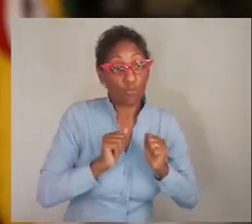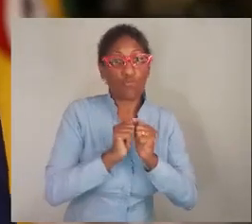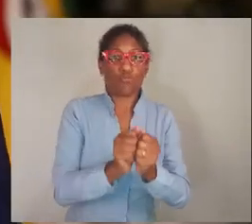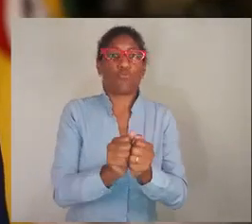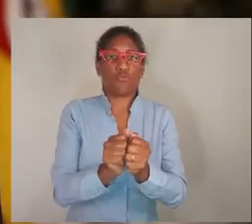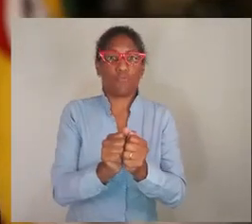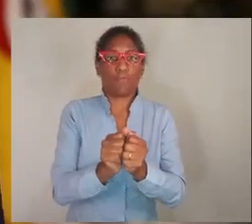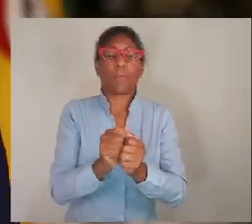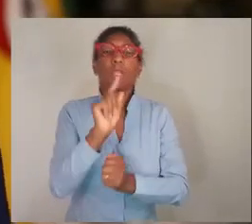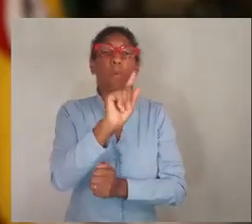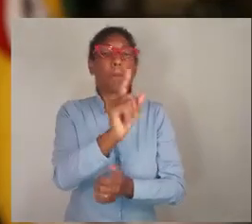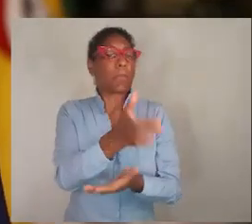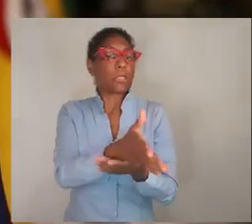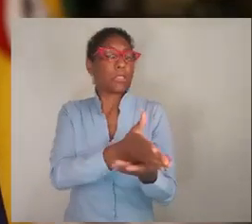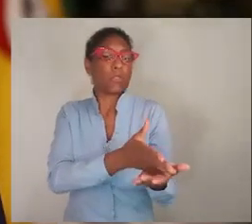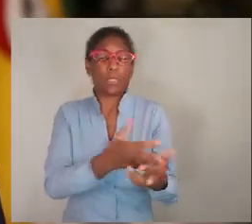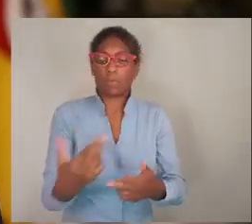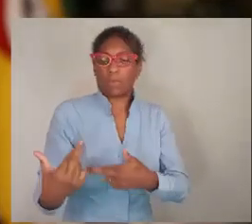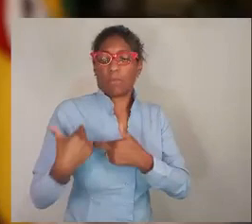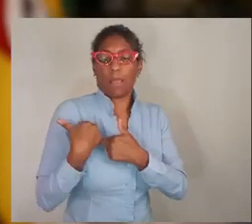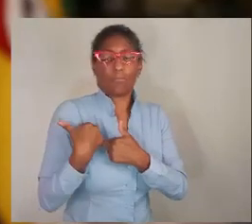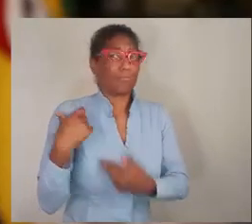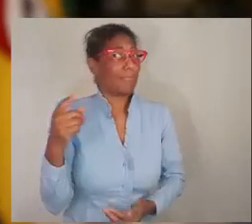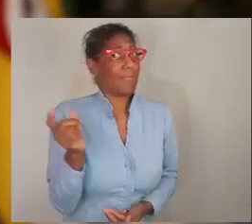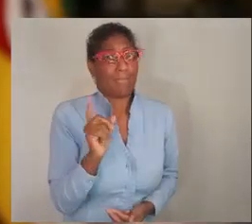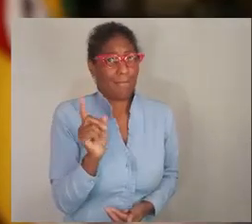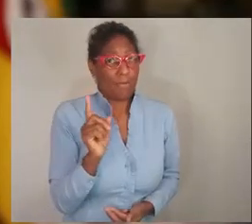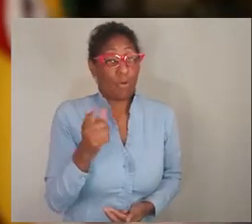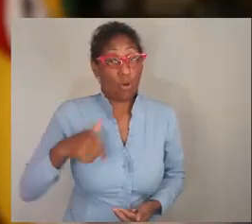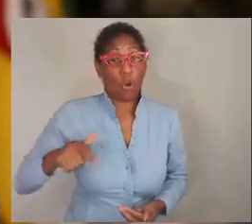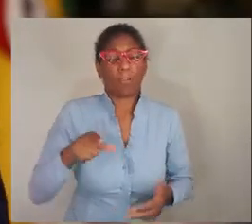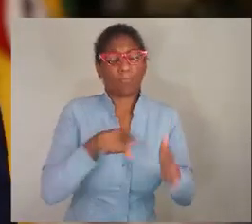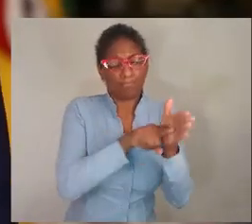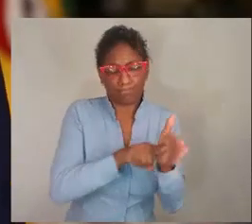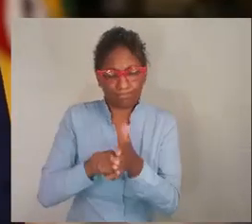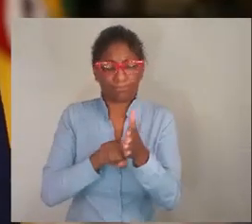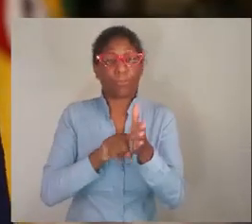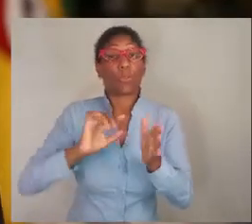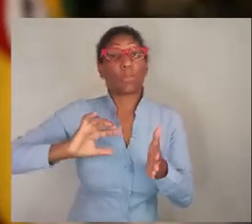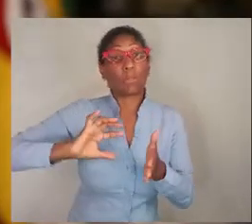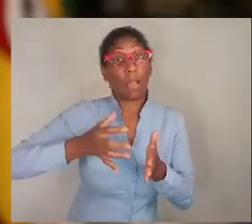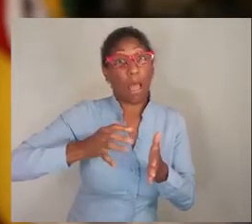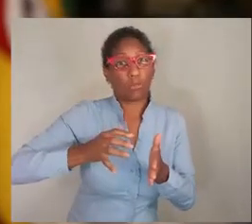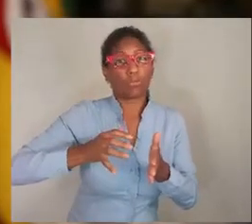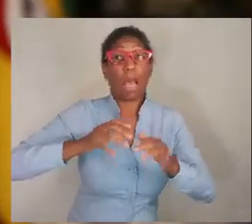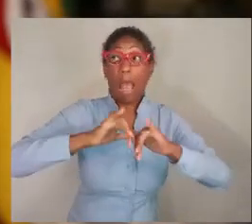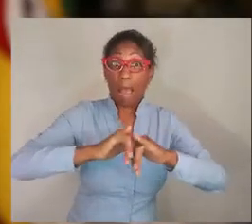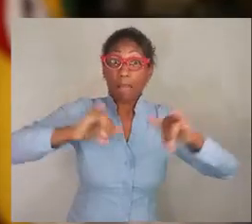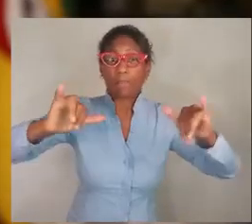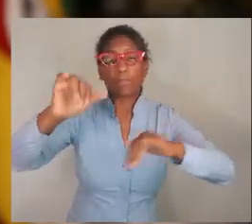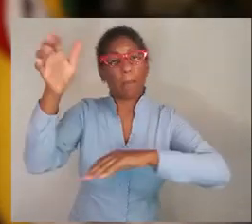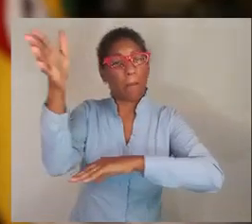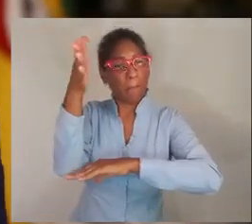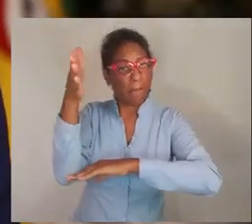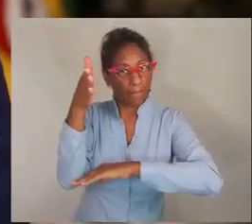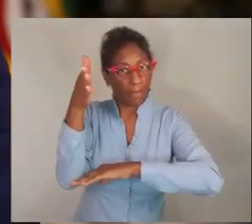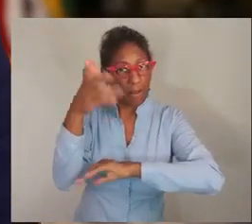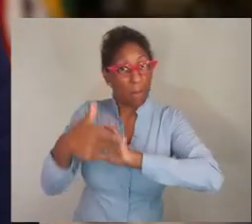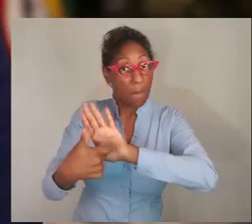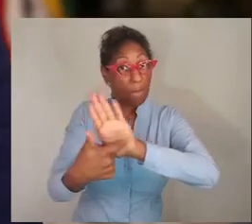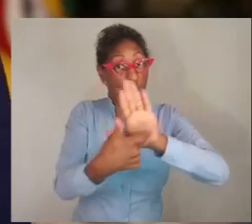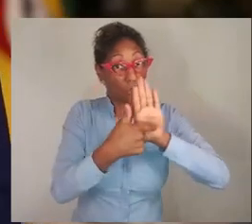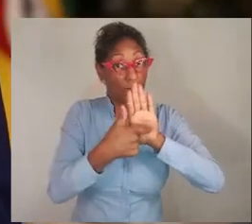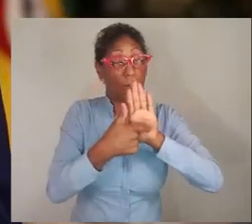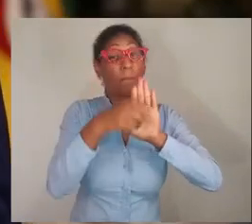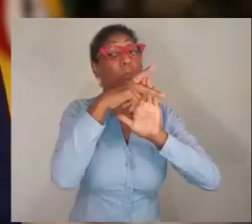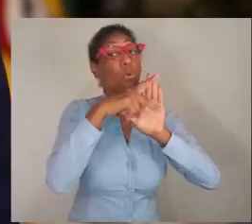e não para a terceirização de responsabilidades. Nós analisamos os dados, emitimos o alerta com as bandeiras,